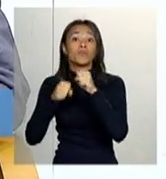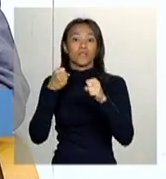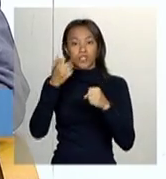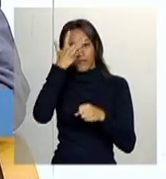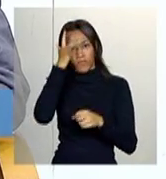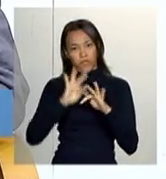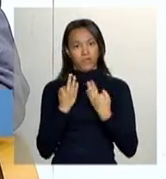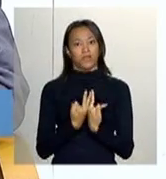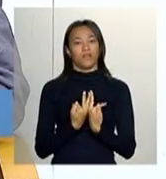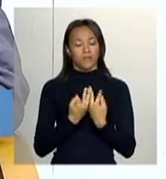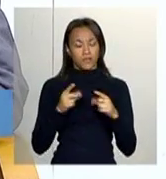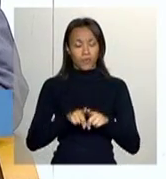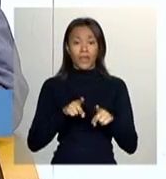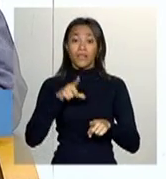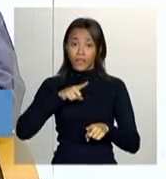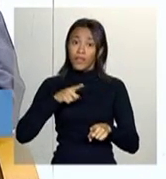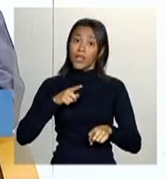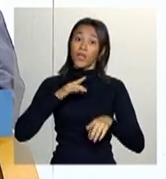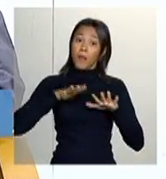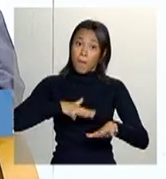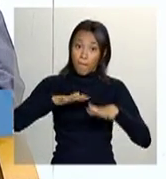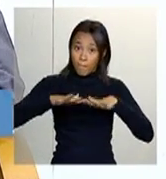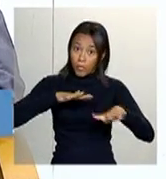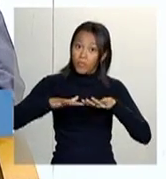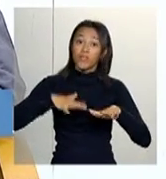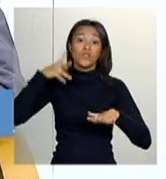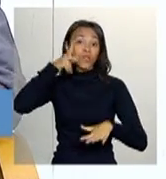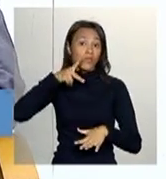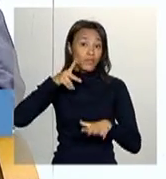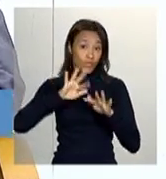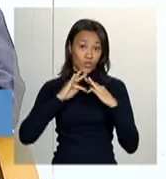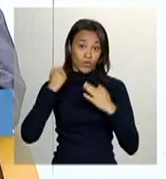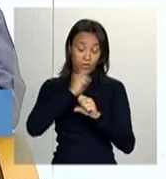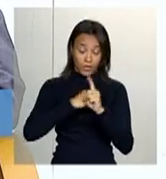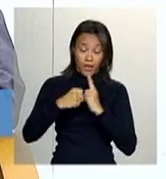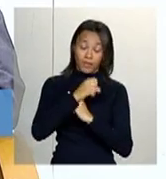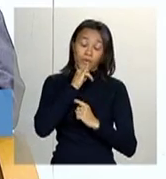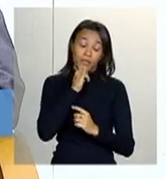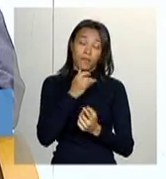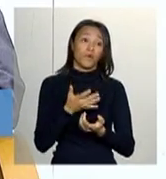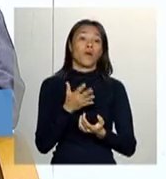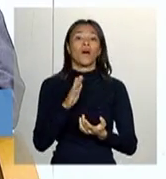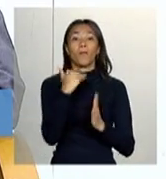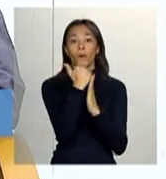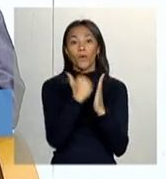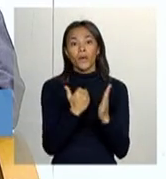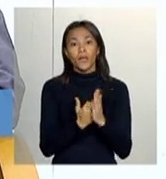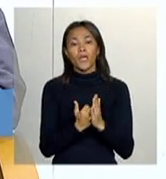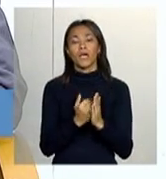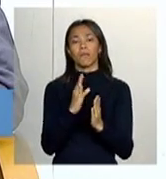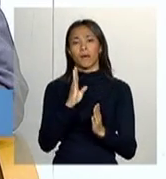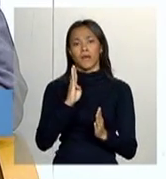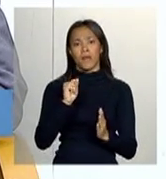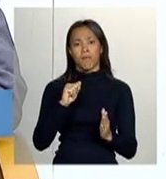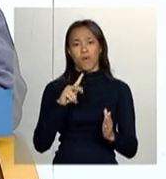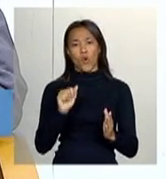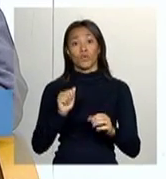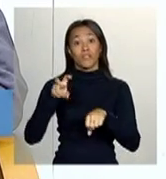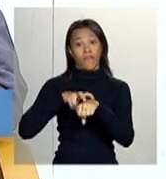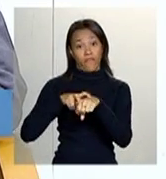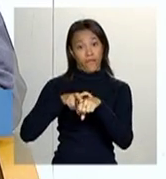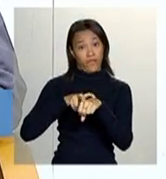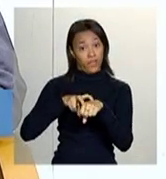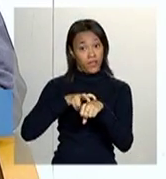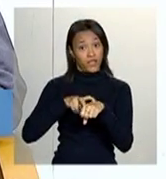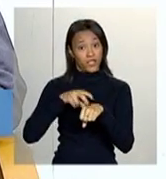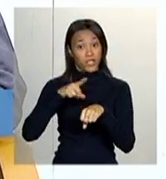movimentos sociais que estão chegando a essas famílias. Então, quando a gente fala, por exemplo, do programa Bolsa Verde, ele está trabalhando com